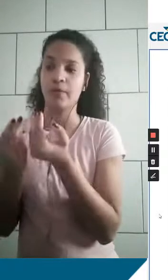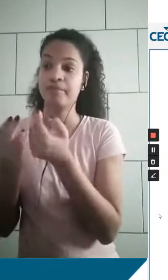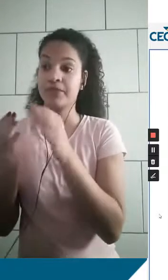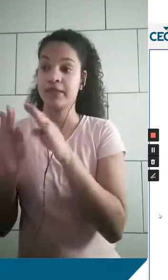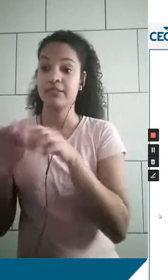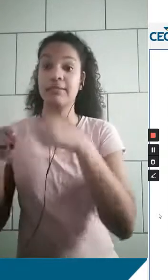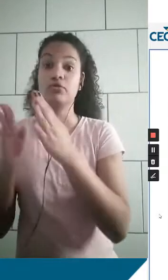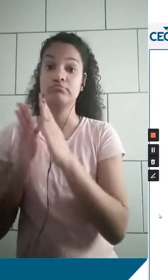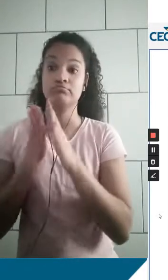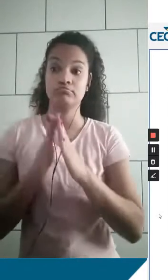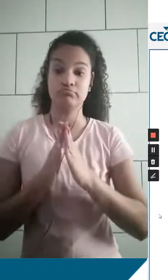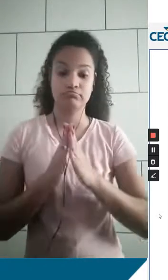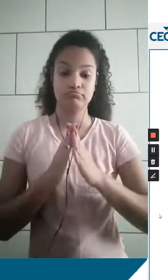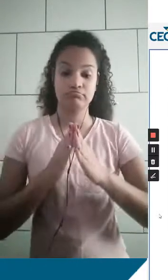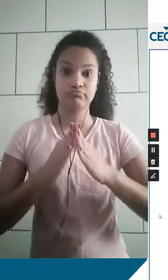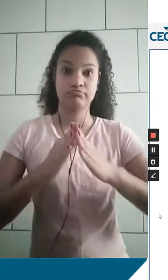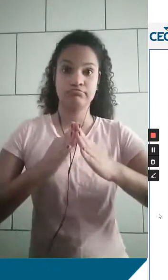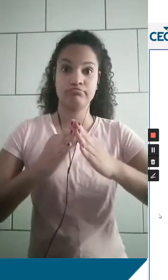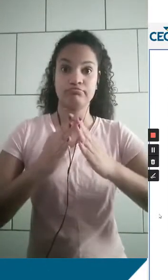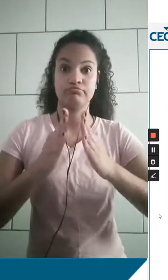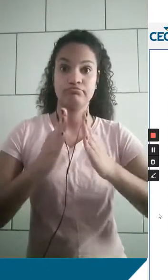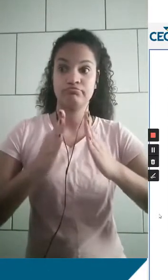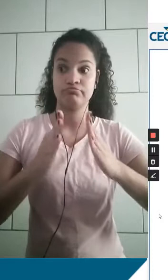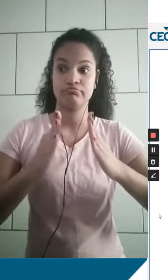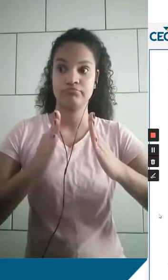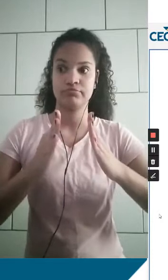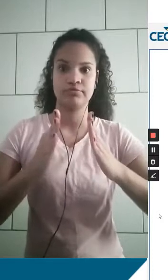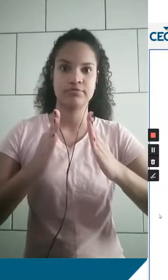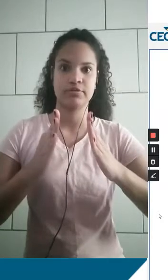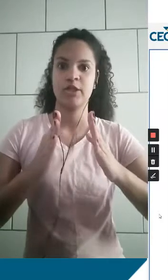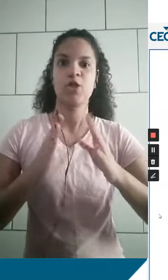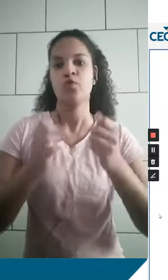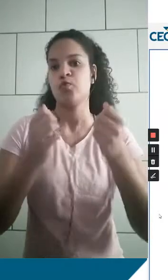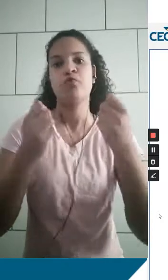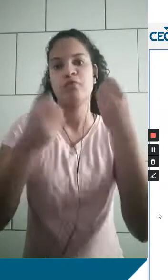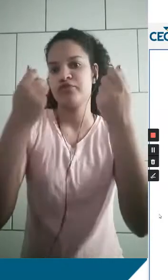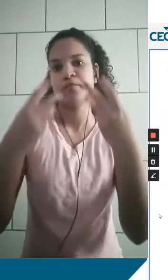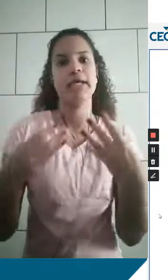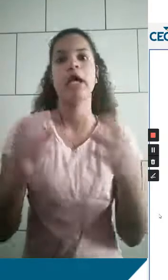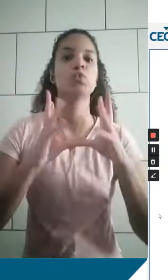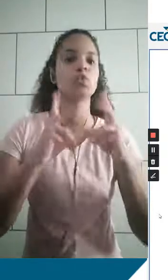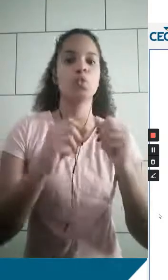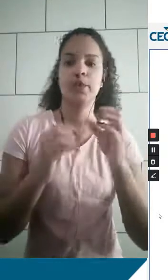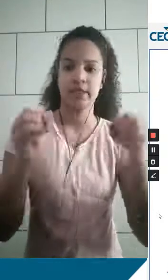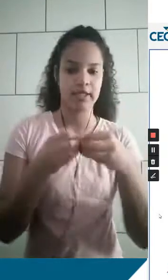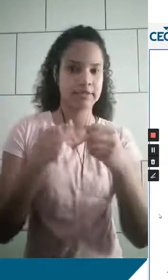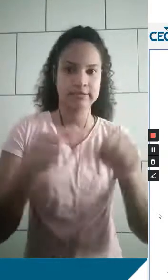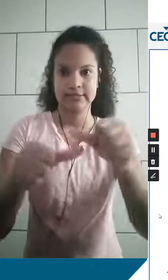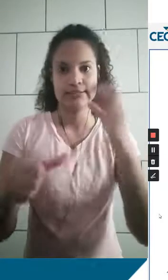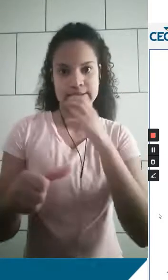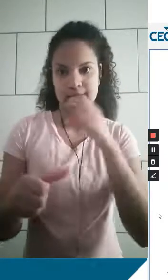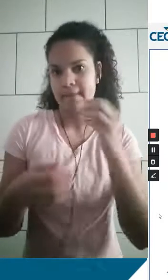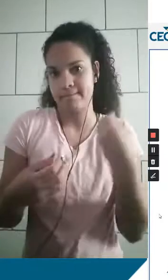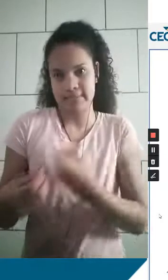molécula se abre por causa de enzimas. Não vamos discutir aqui todas as enzimas envolvidas, mas é enzima